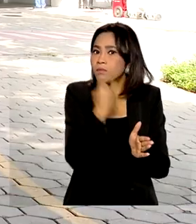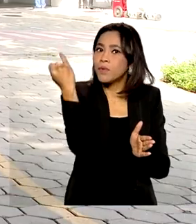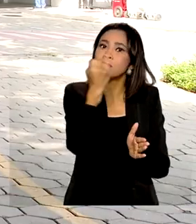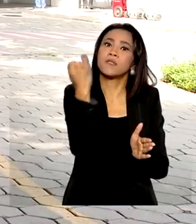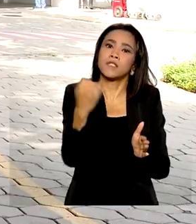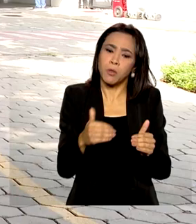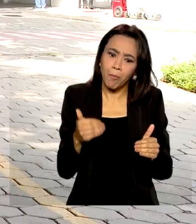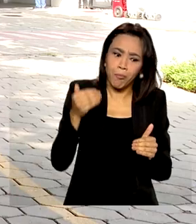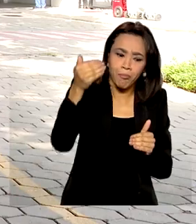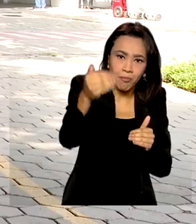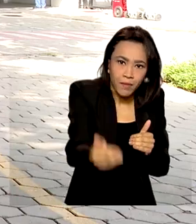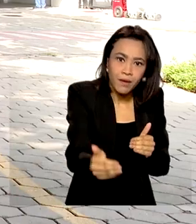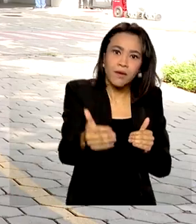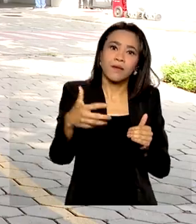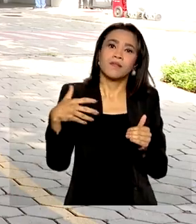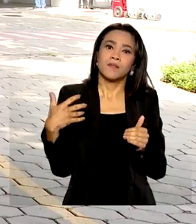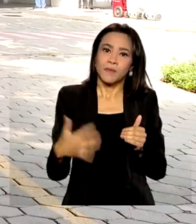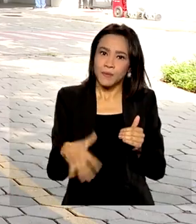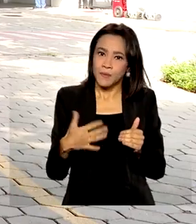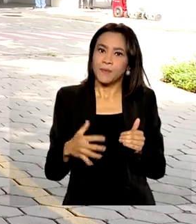e mesmo, eventualmente, a erradicação dessas doenças.